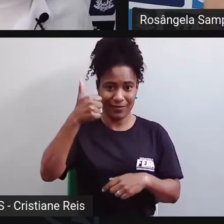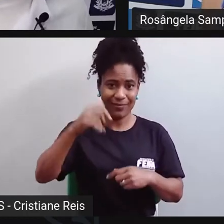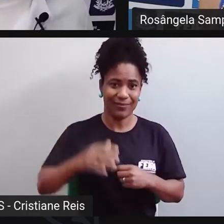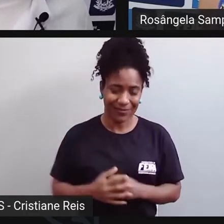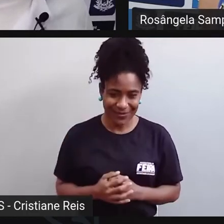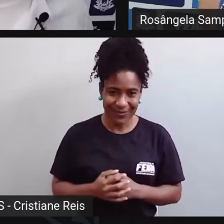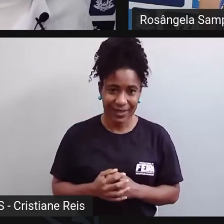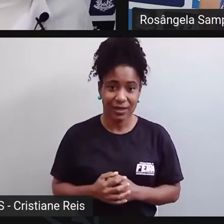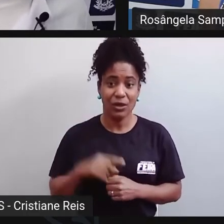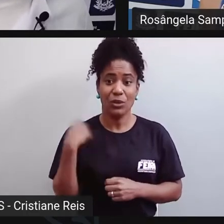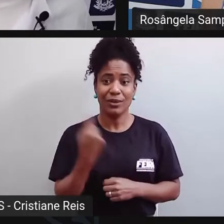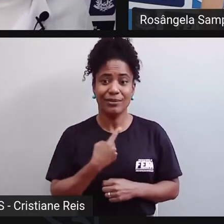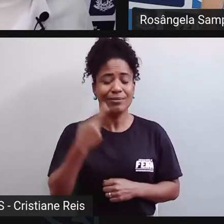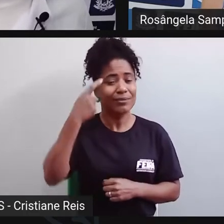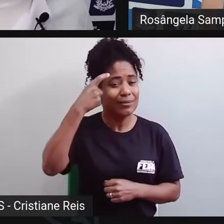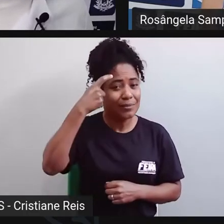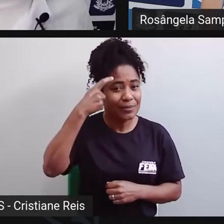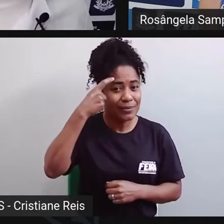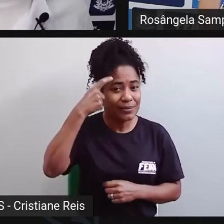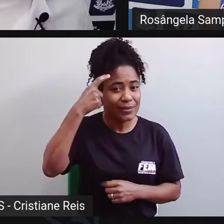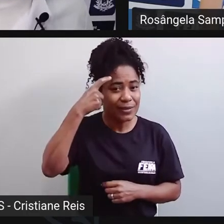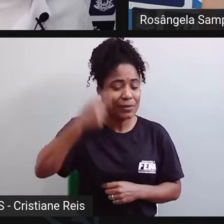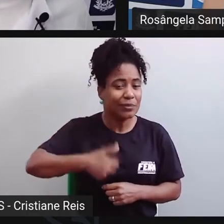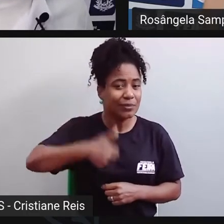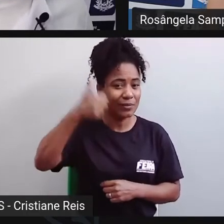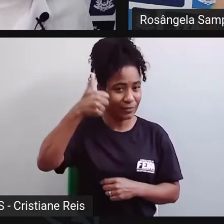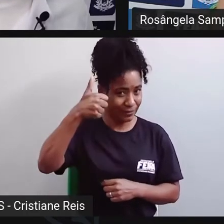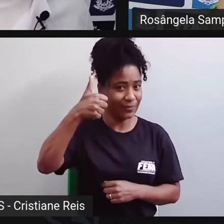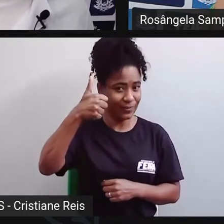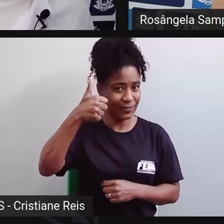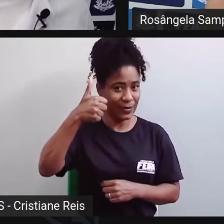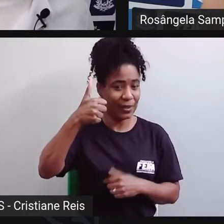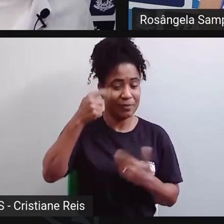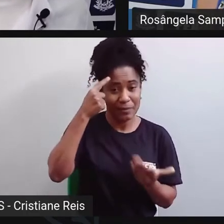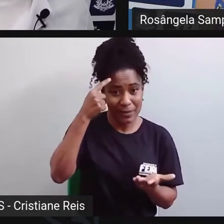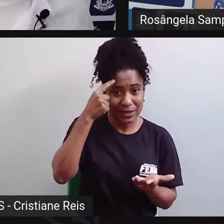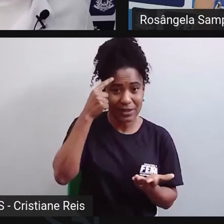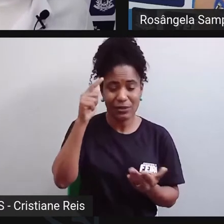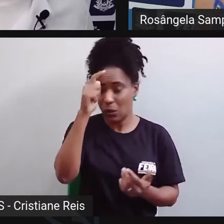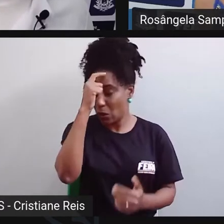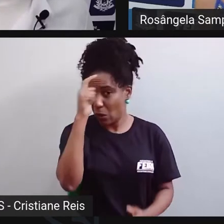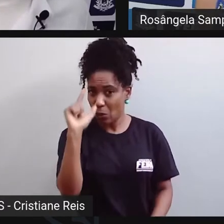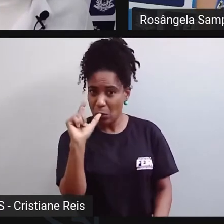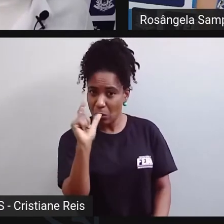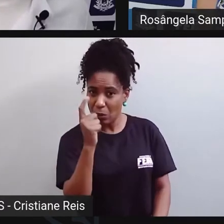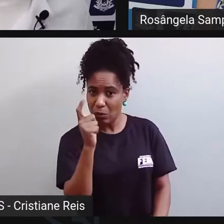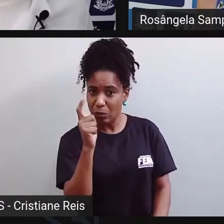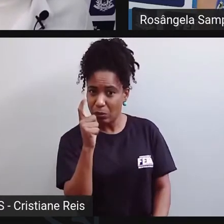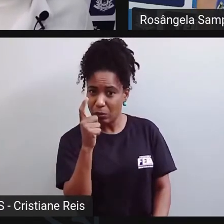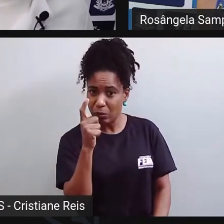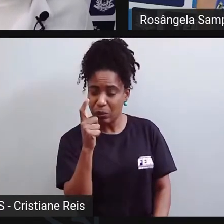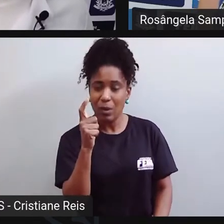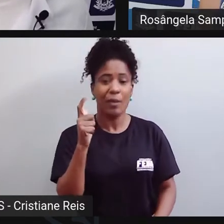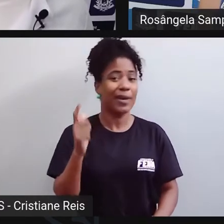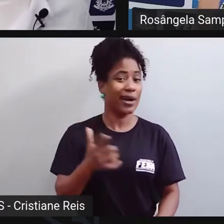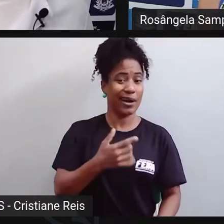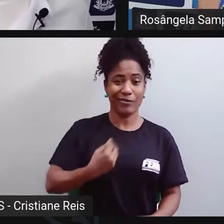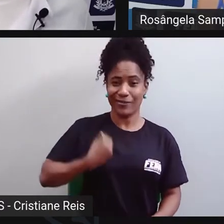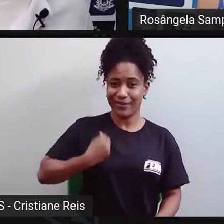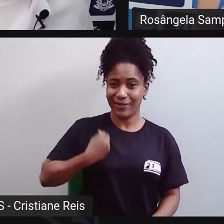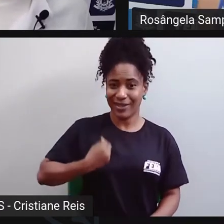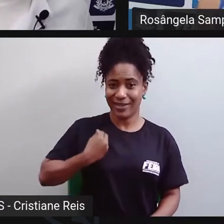sempre pensar que a saúde mental não é só não ter um estorno, mas viver de uma forma saudável